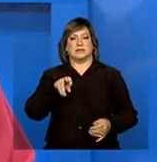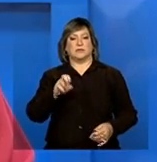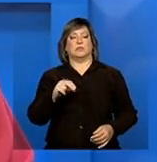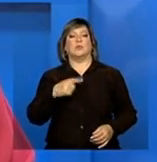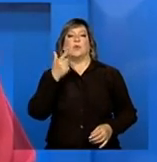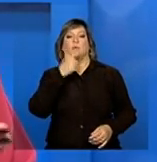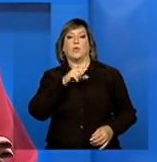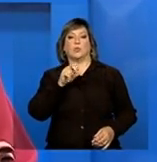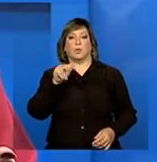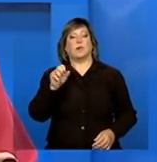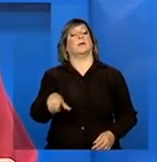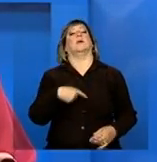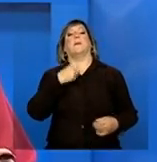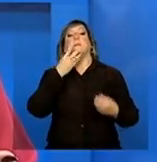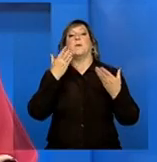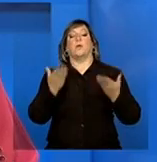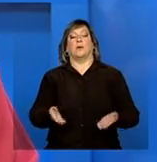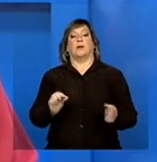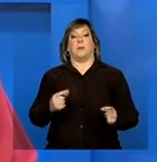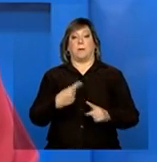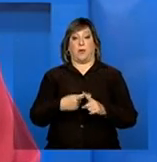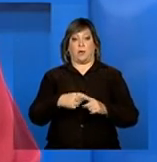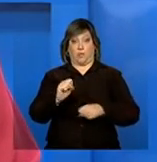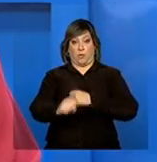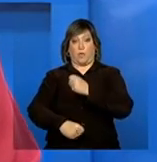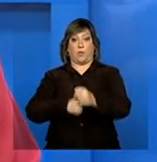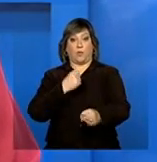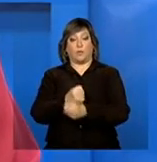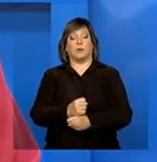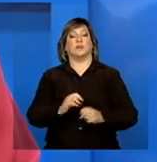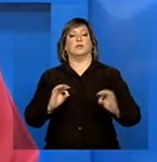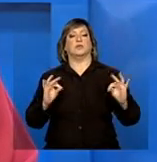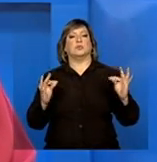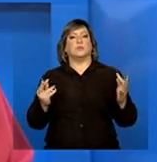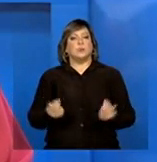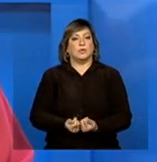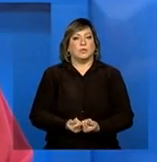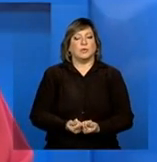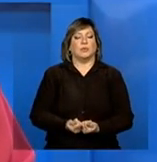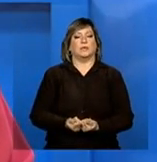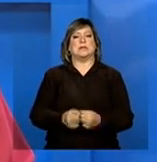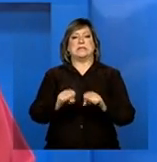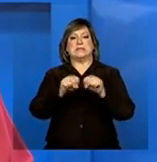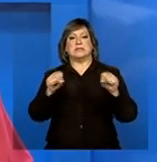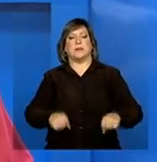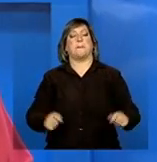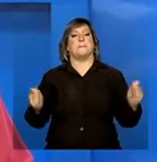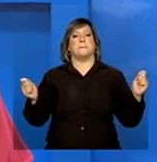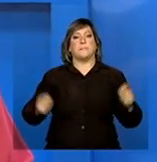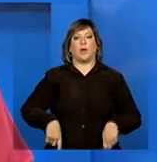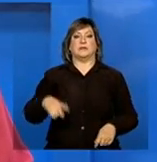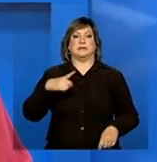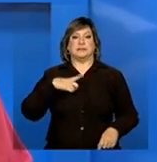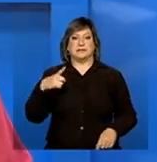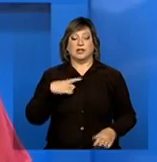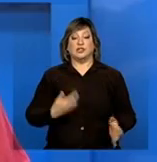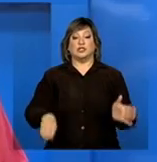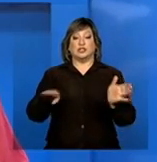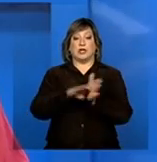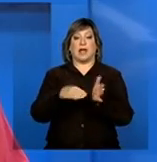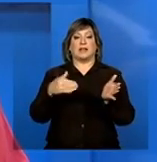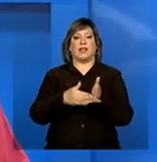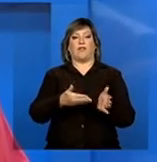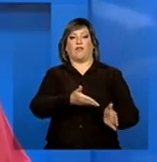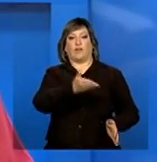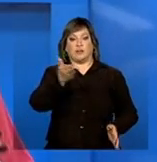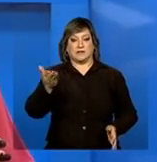para que no próximo ano, todos o sistema possa realmente chegar até você, no